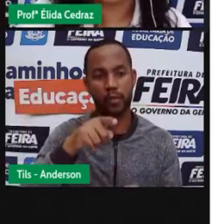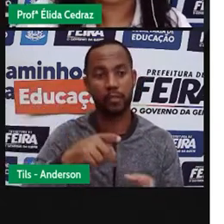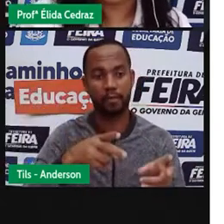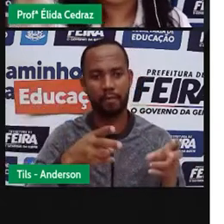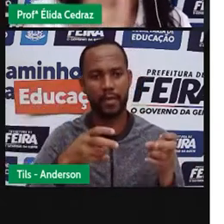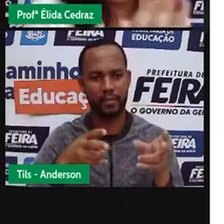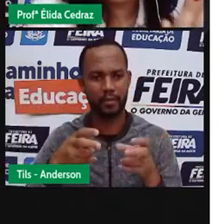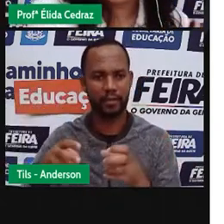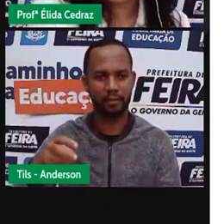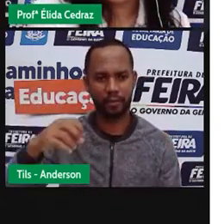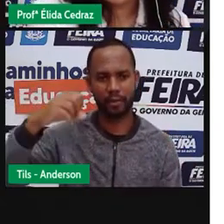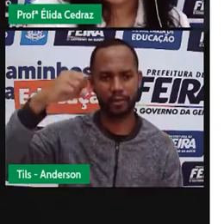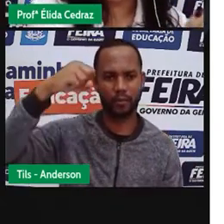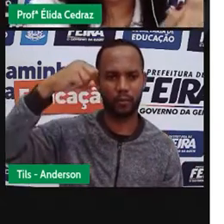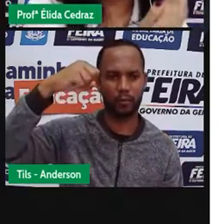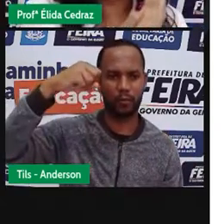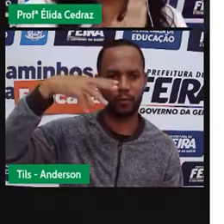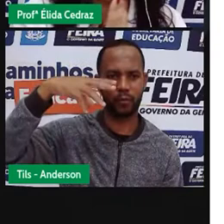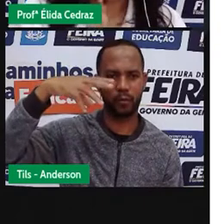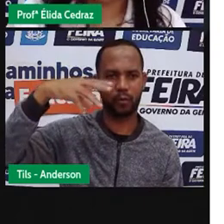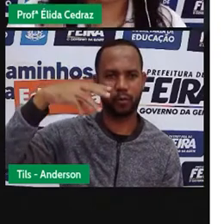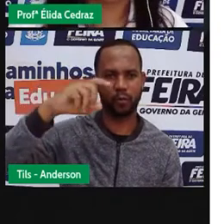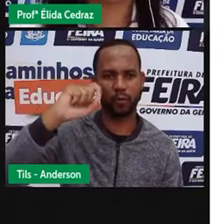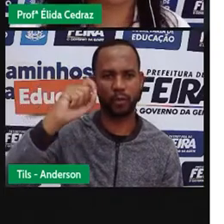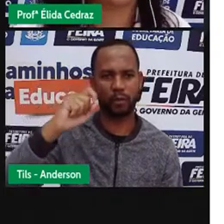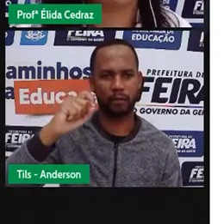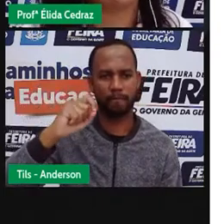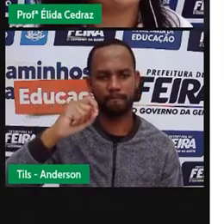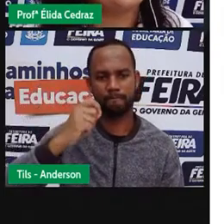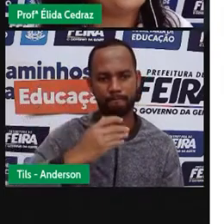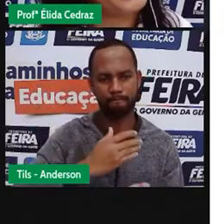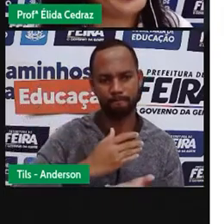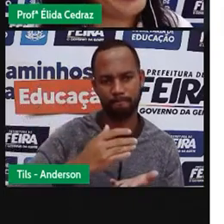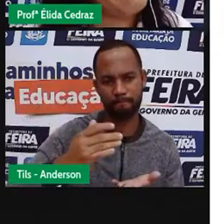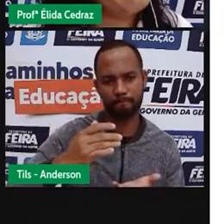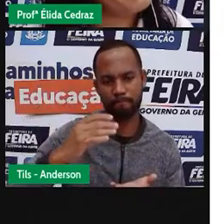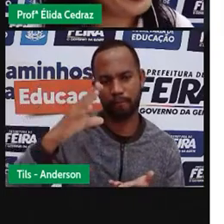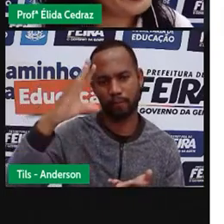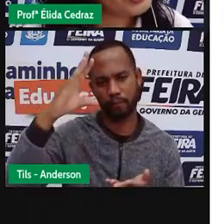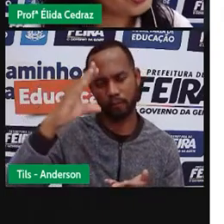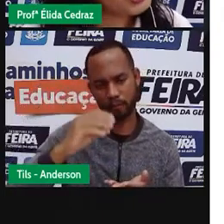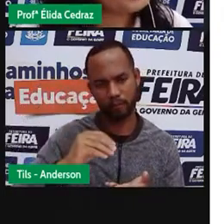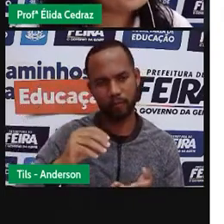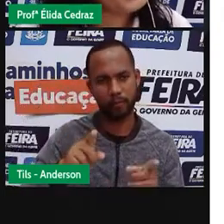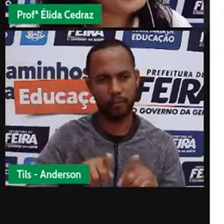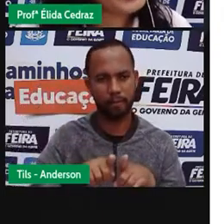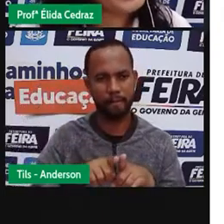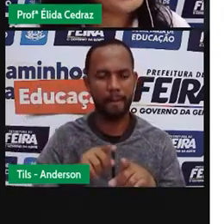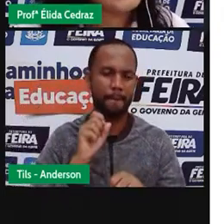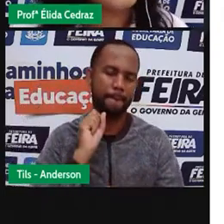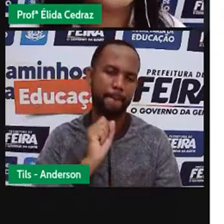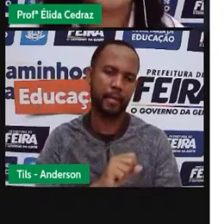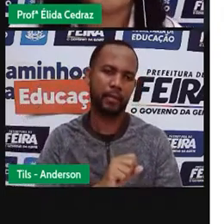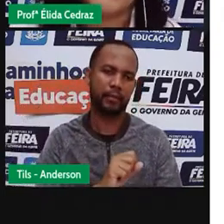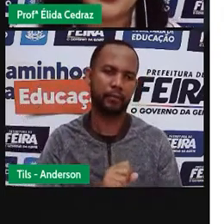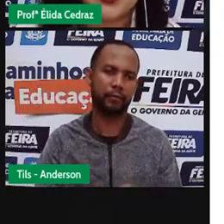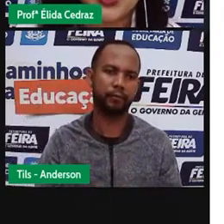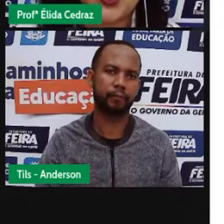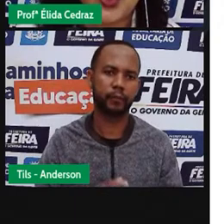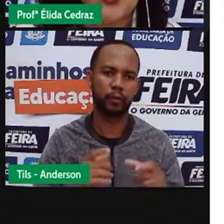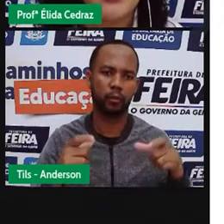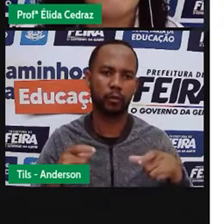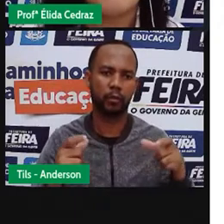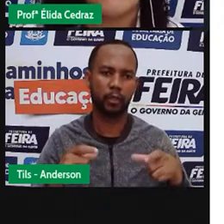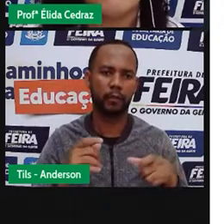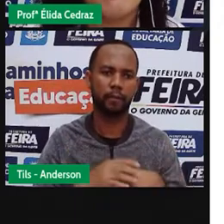Sol nascer e se pôr. Mas ele continua lá paradinho no lugar dele. Por isso